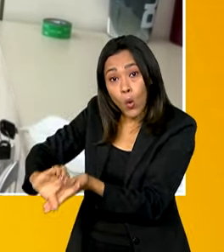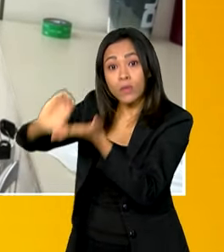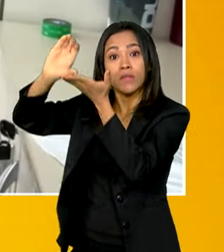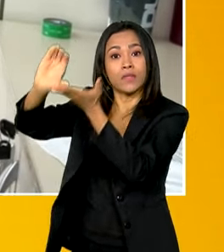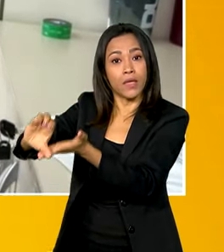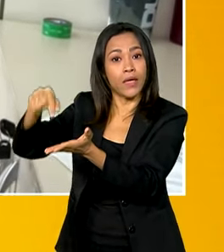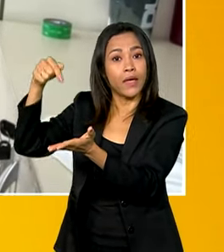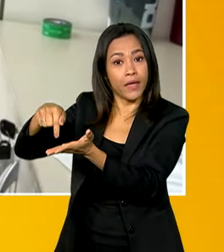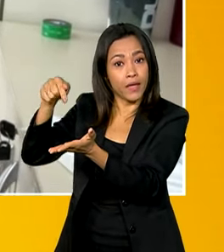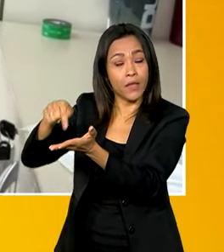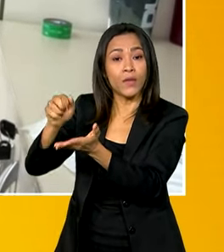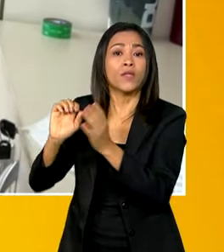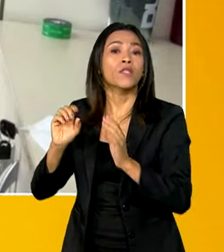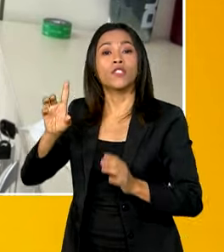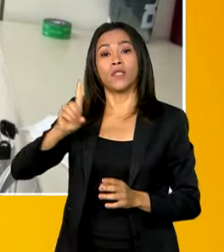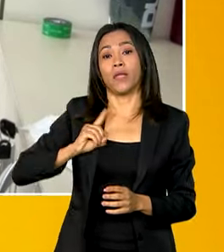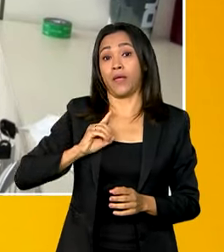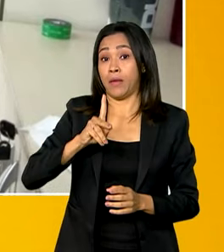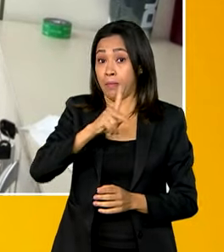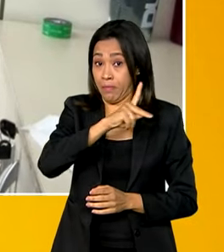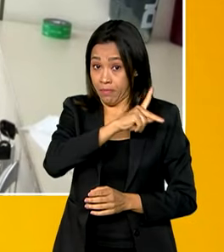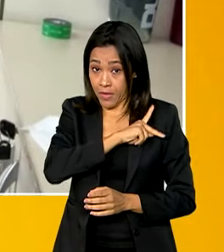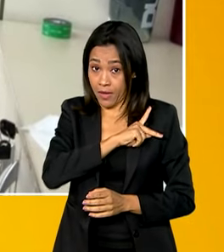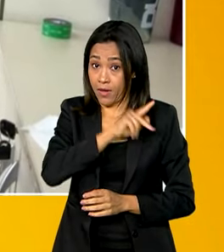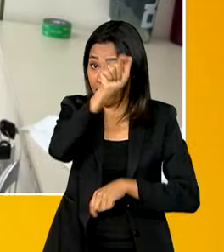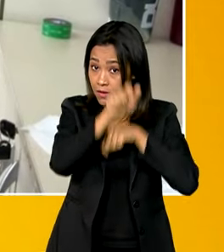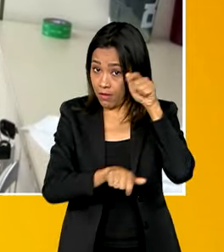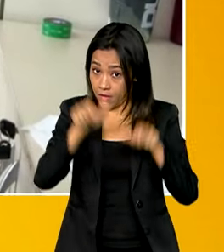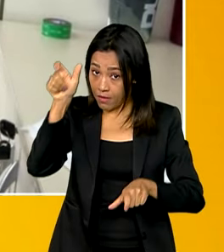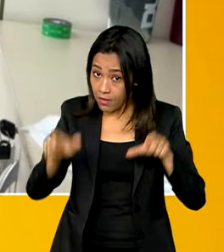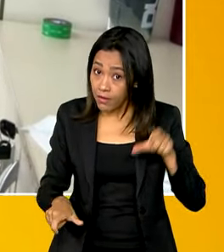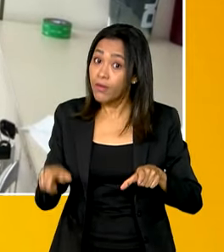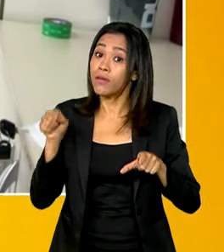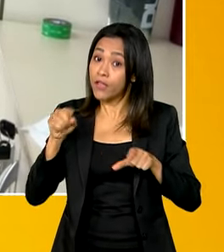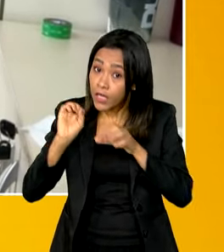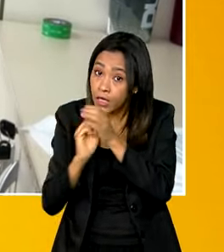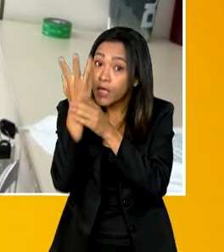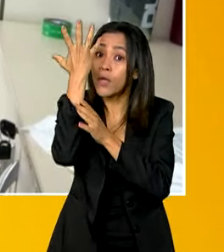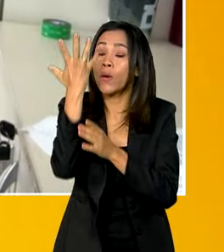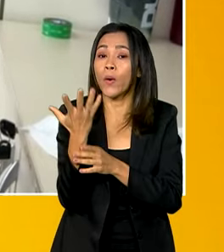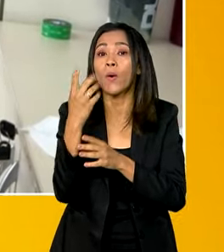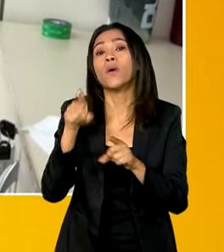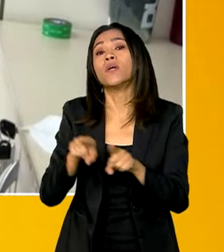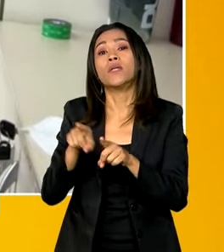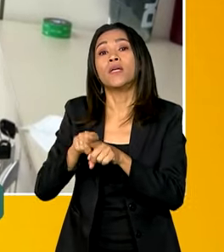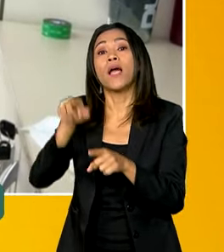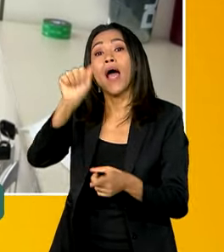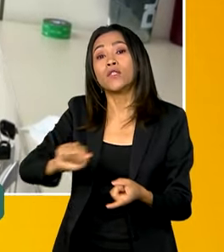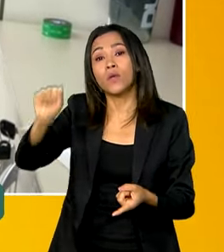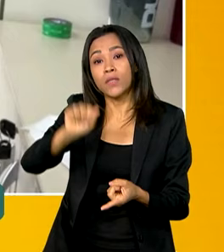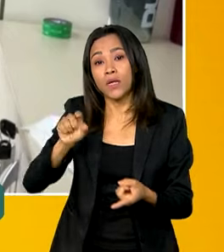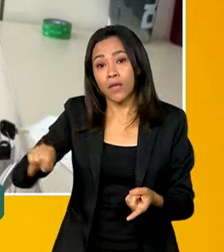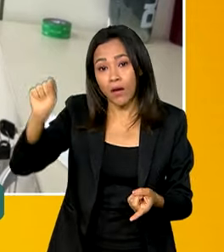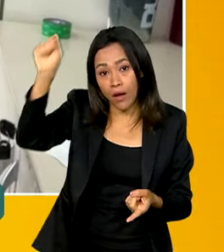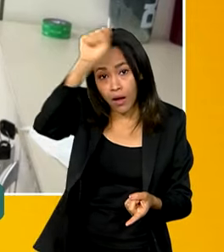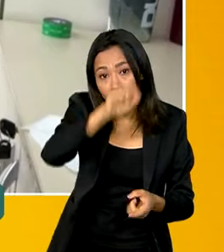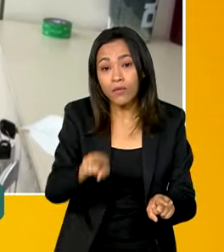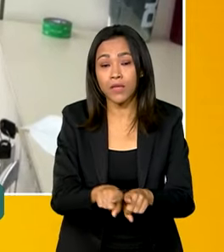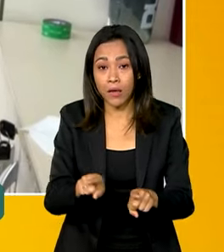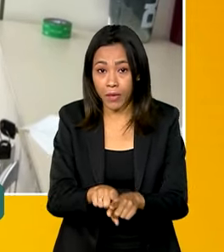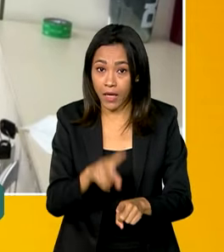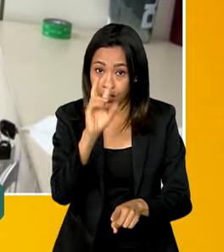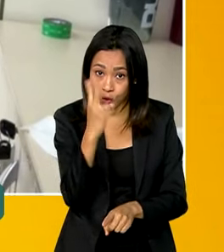Defensoras e Defensores Públicos Gerais do Brasil, a Defensoria Pública da União e as associações, a NADEP e